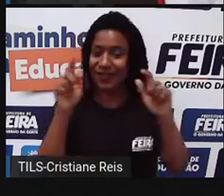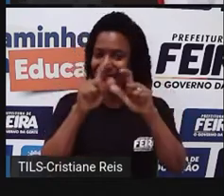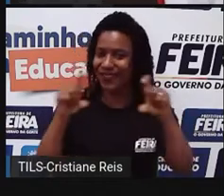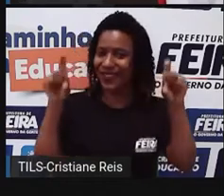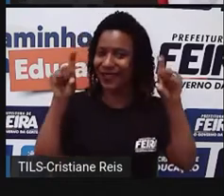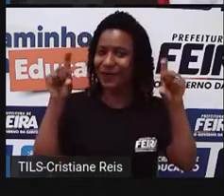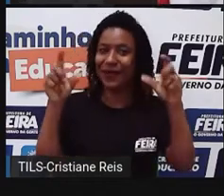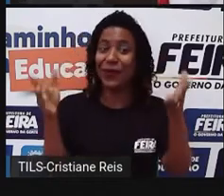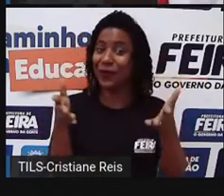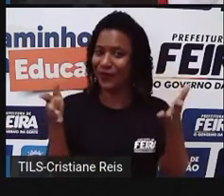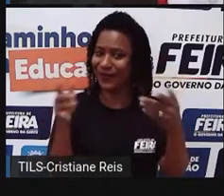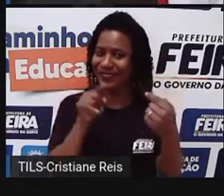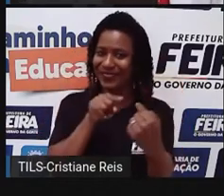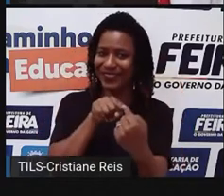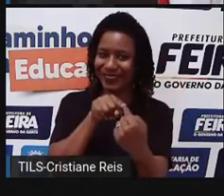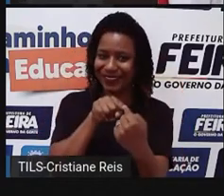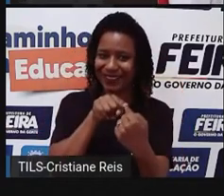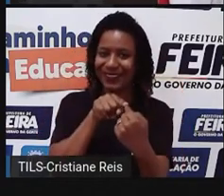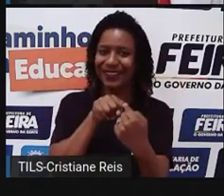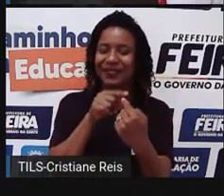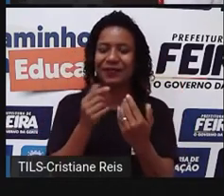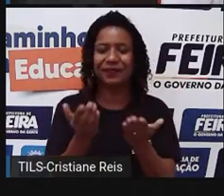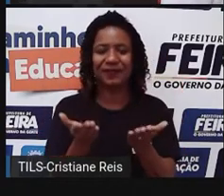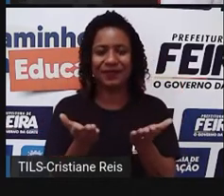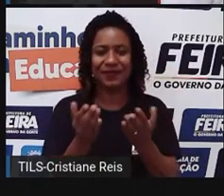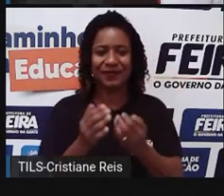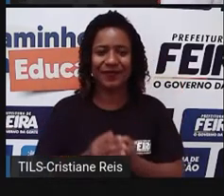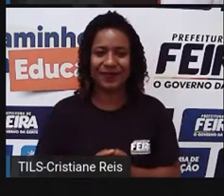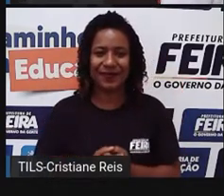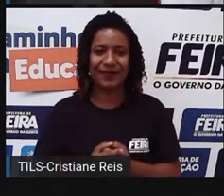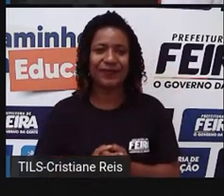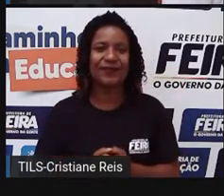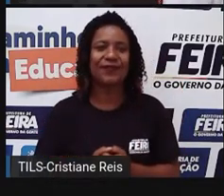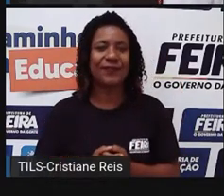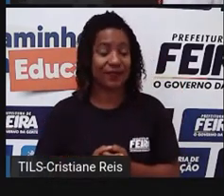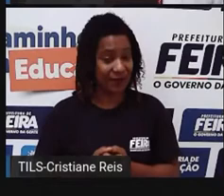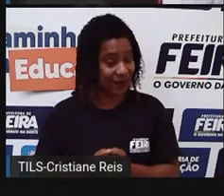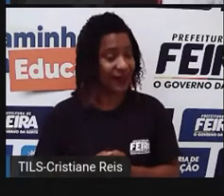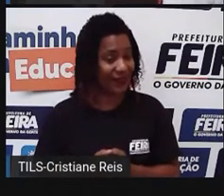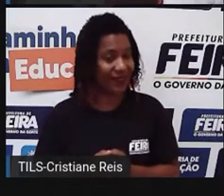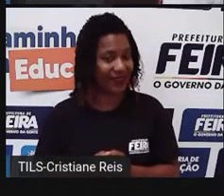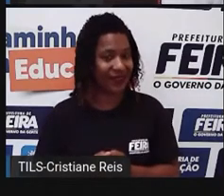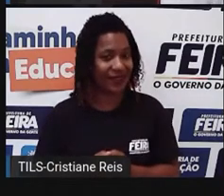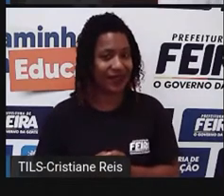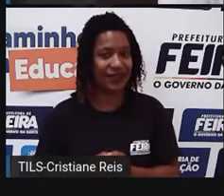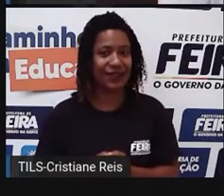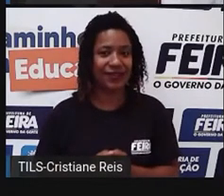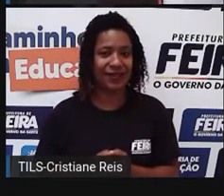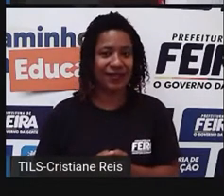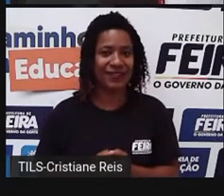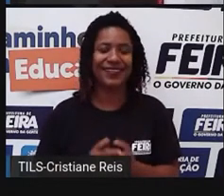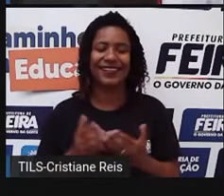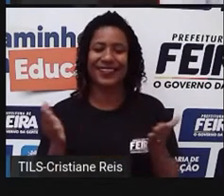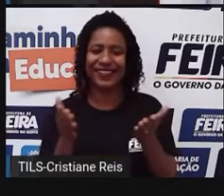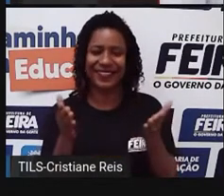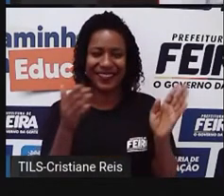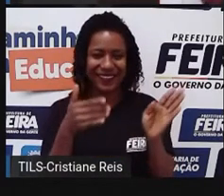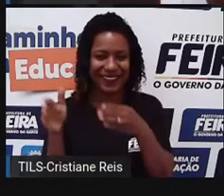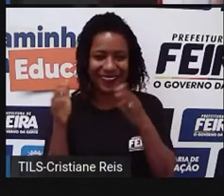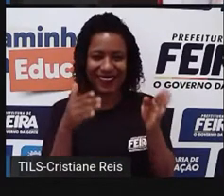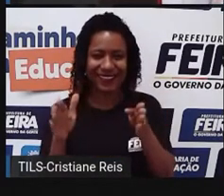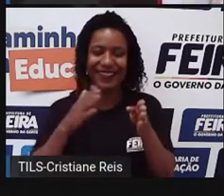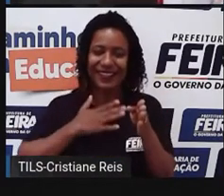hoje, né, que é da gente falar da geopolítica, a Pro passou demais, Pro está, hoje está animada.